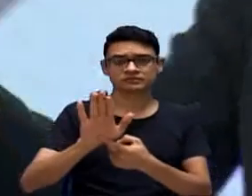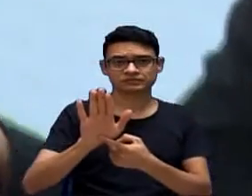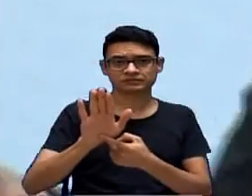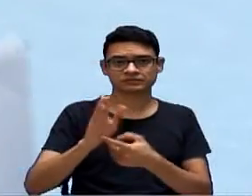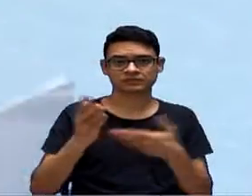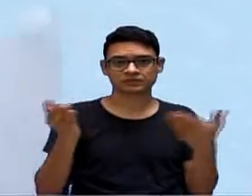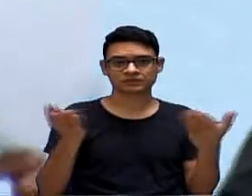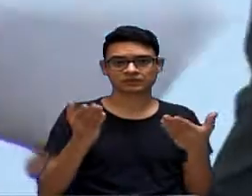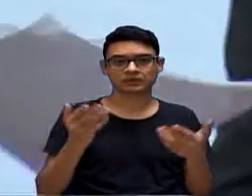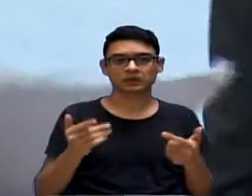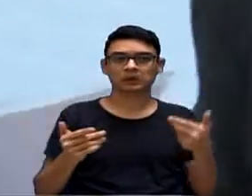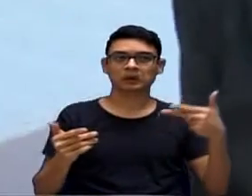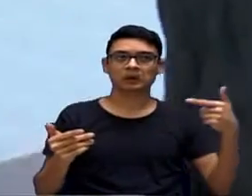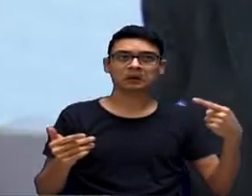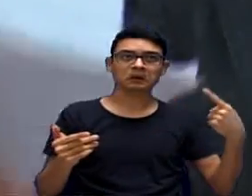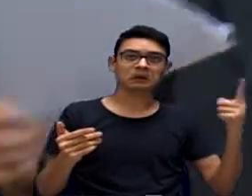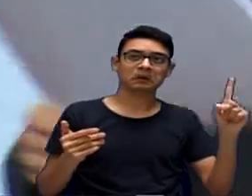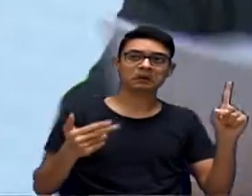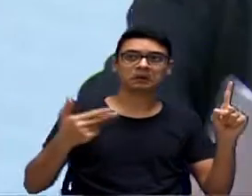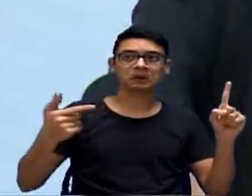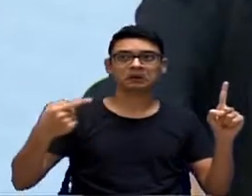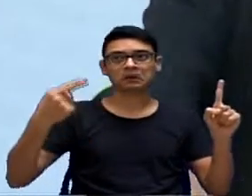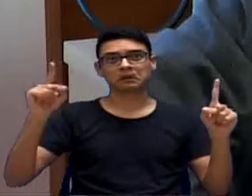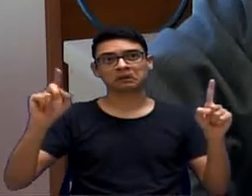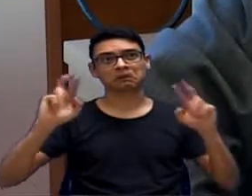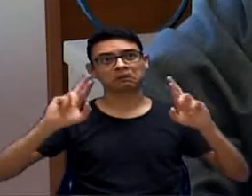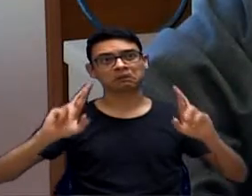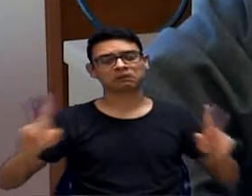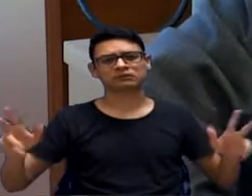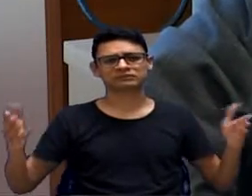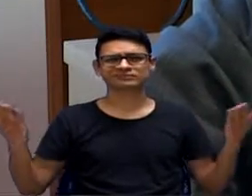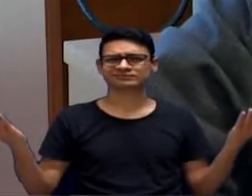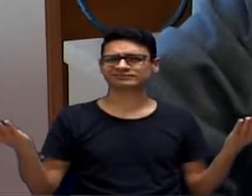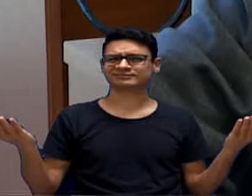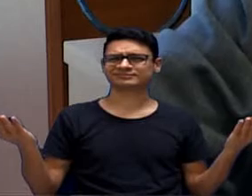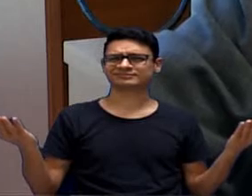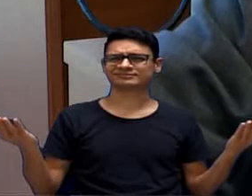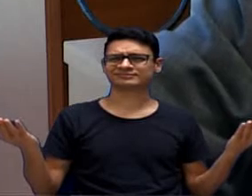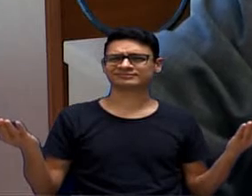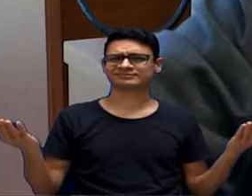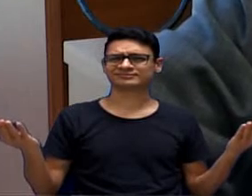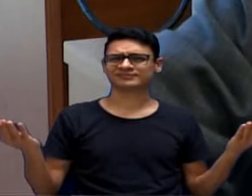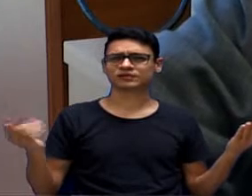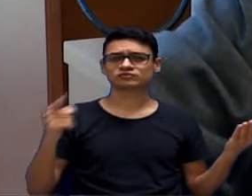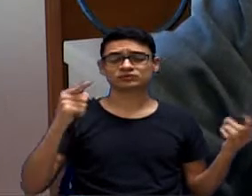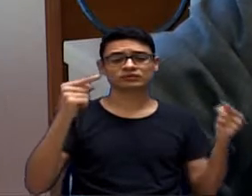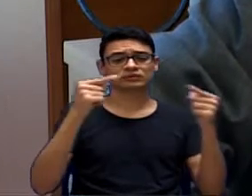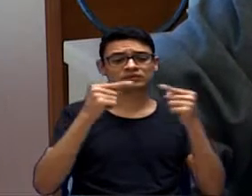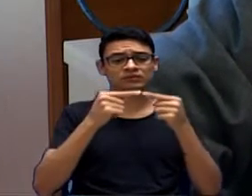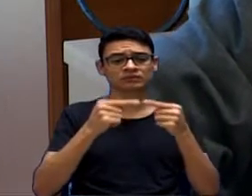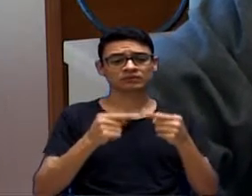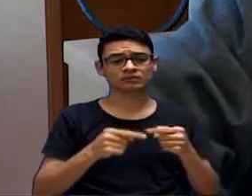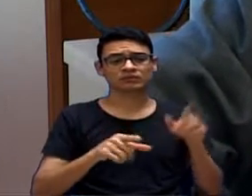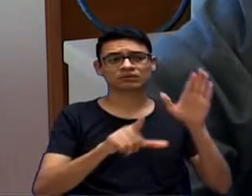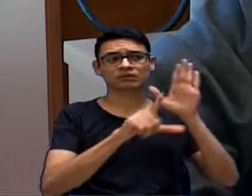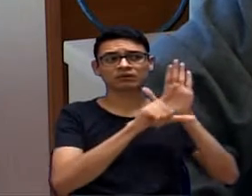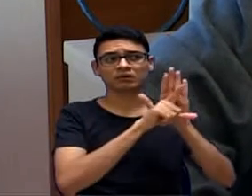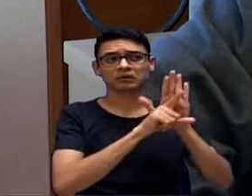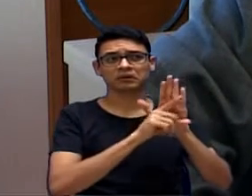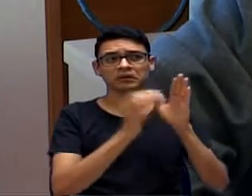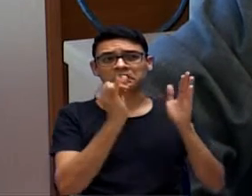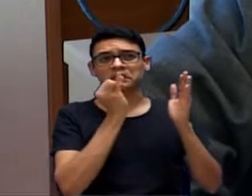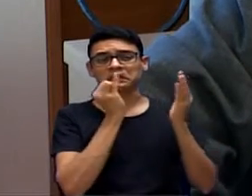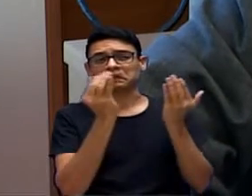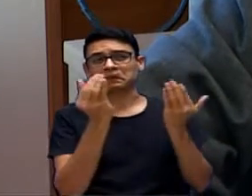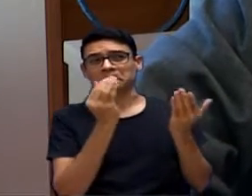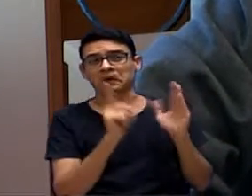vem dizer uma coisa é uma coisa, outra coisa é outra Não, é que a Vossa Excelência fez comparativo com outra lei que foi discutida. Confiabilidade, o senhor desconfia